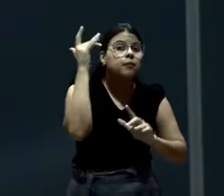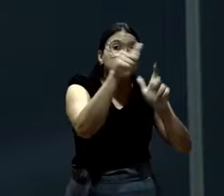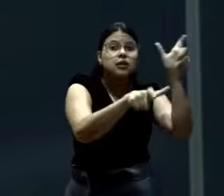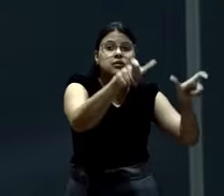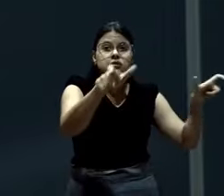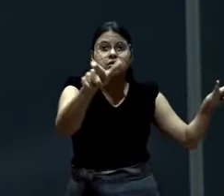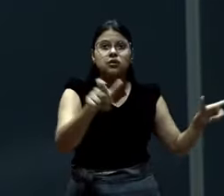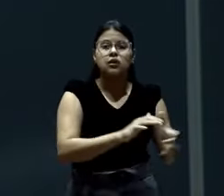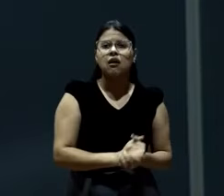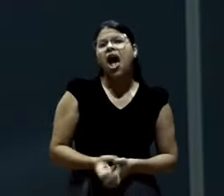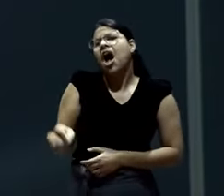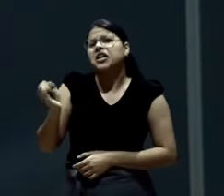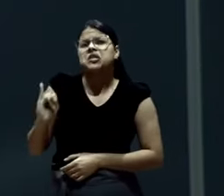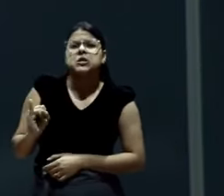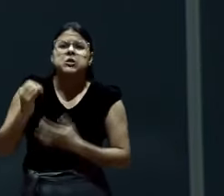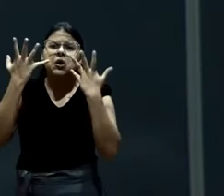Pastor, se fosse para bicho eu doava.